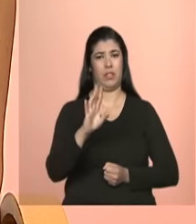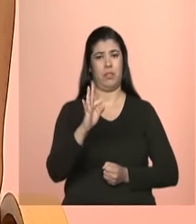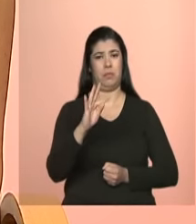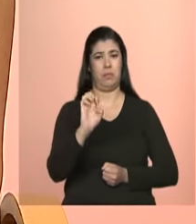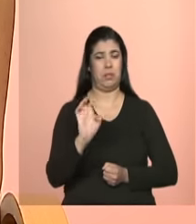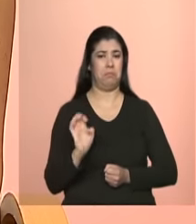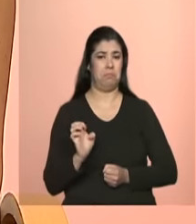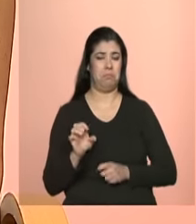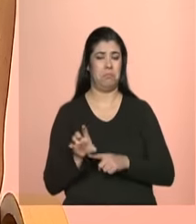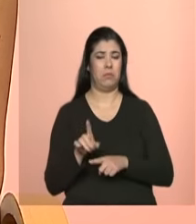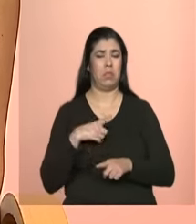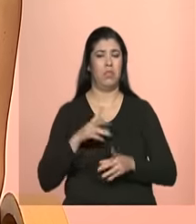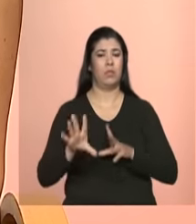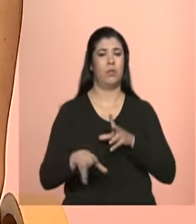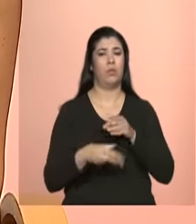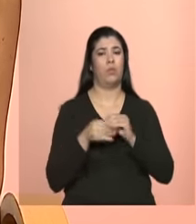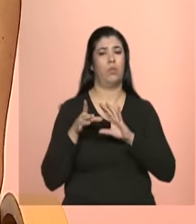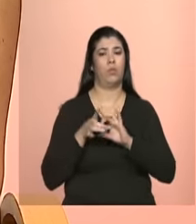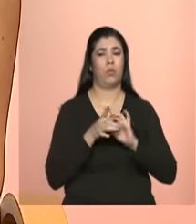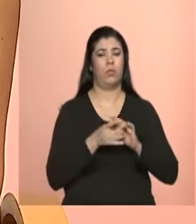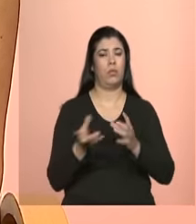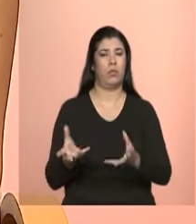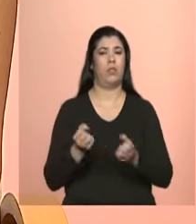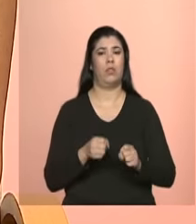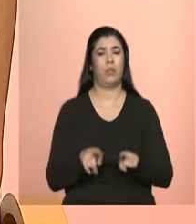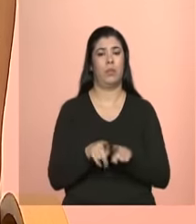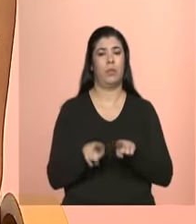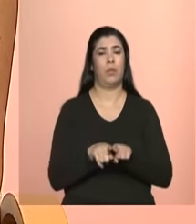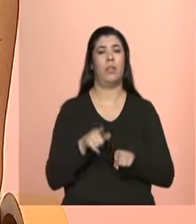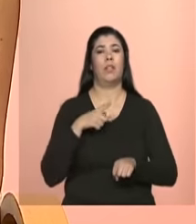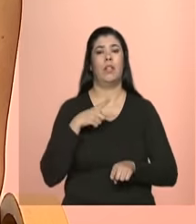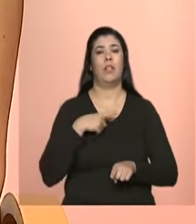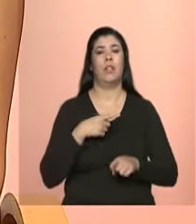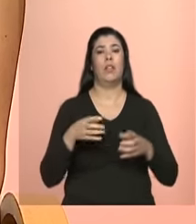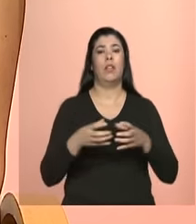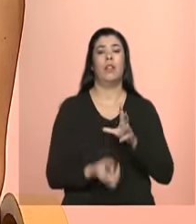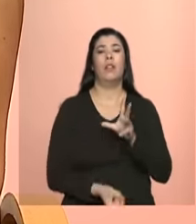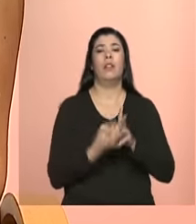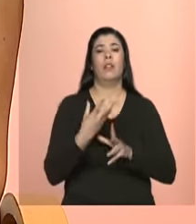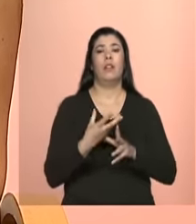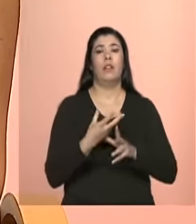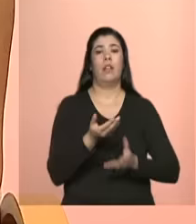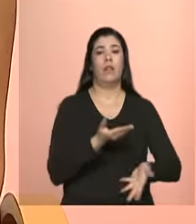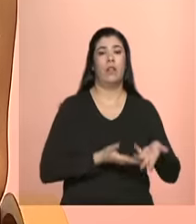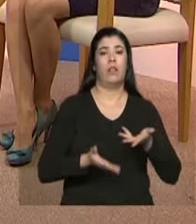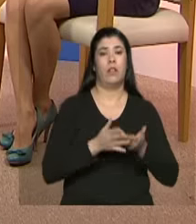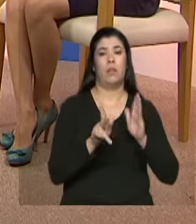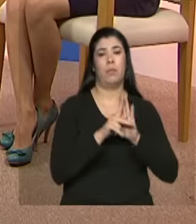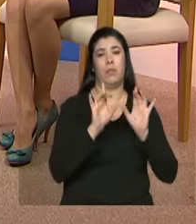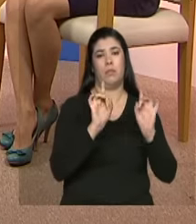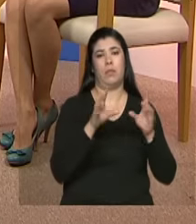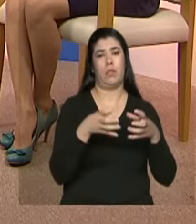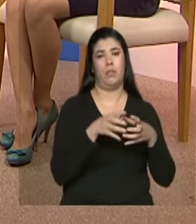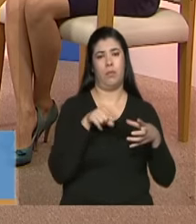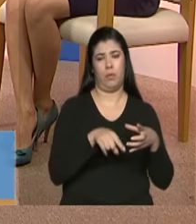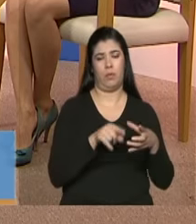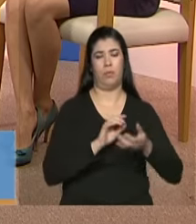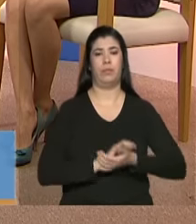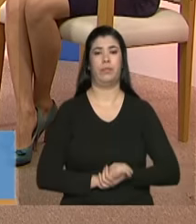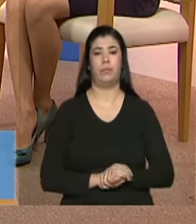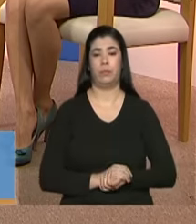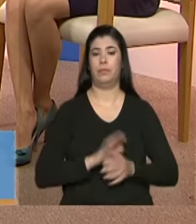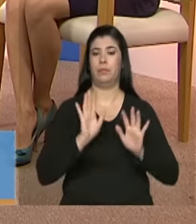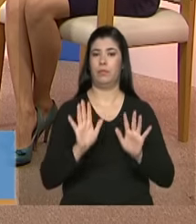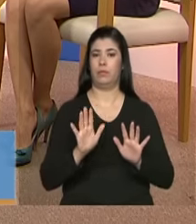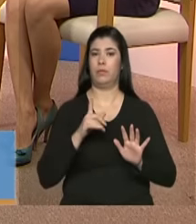dentro dos serviços de acolhimento é o caso de criar unidades exclusivas ou não? Nilzaré Olha primeiro que é uma